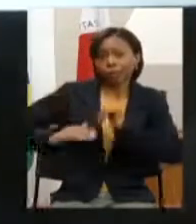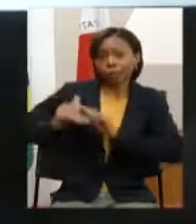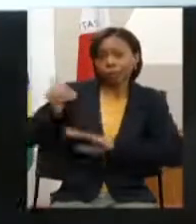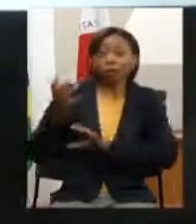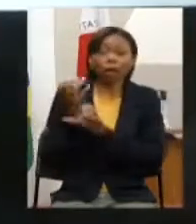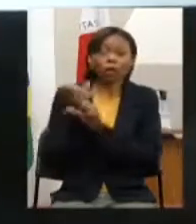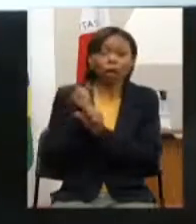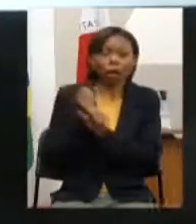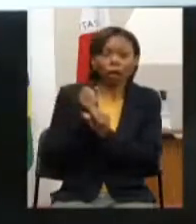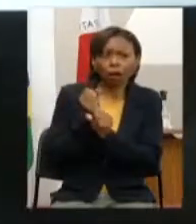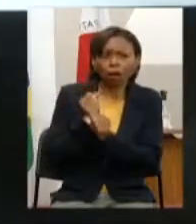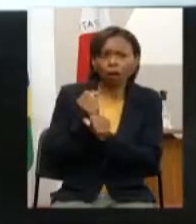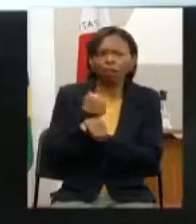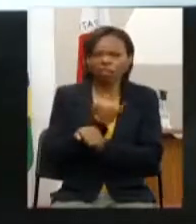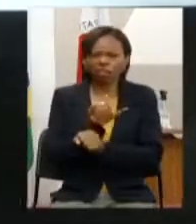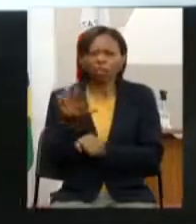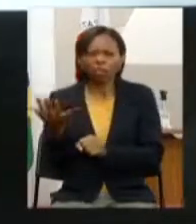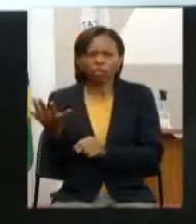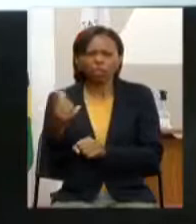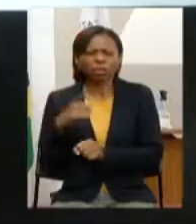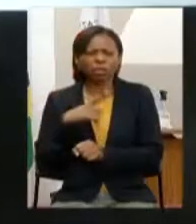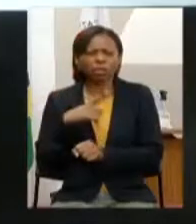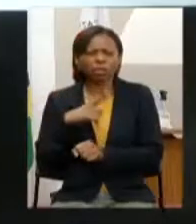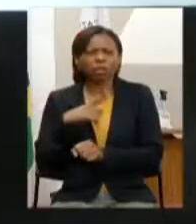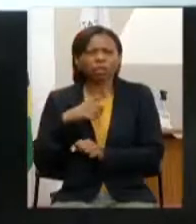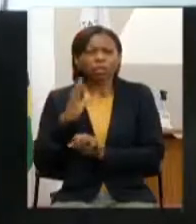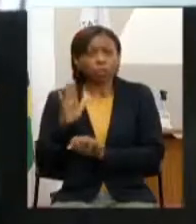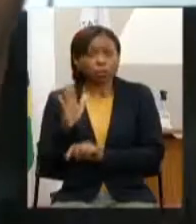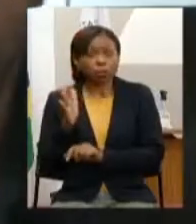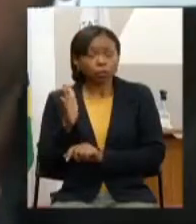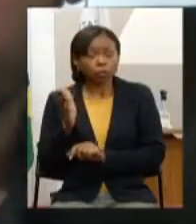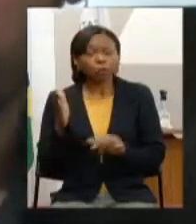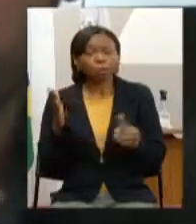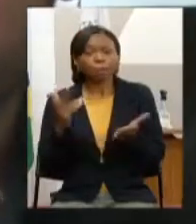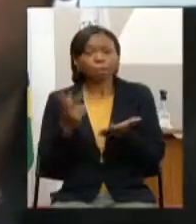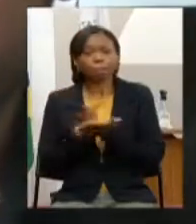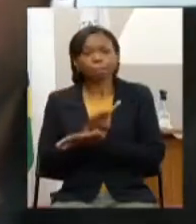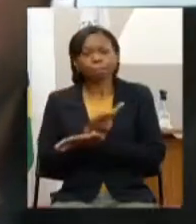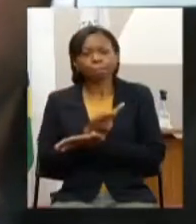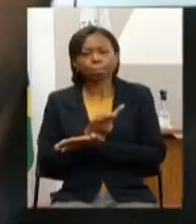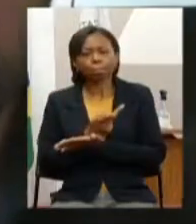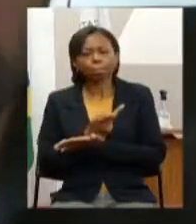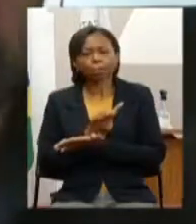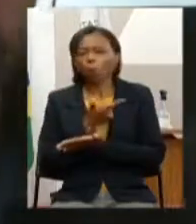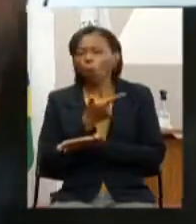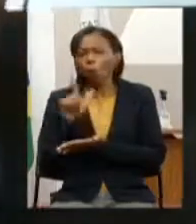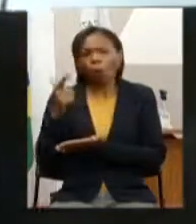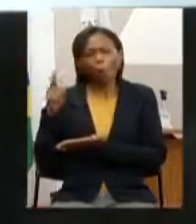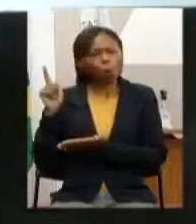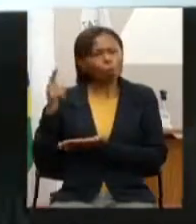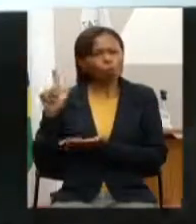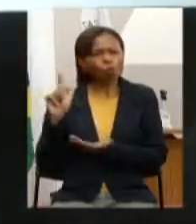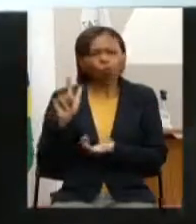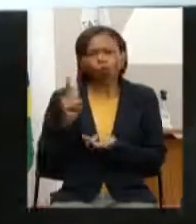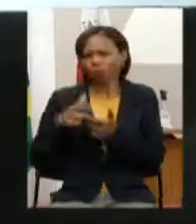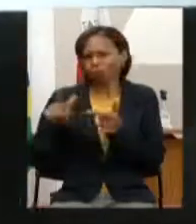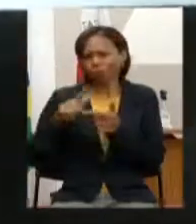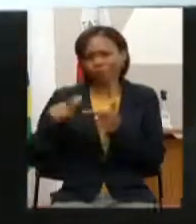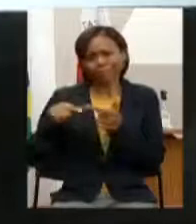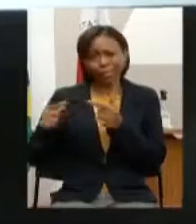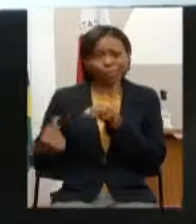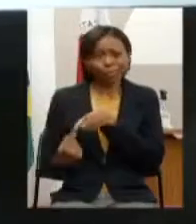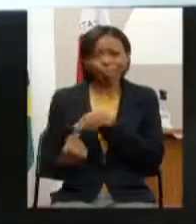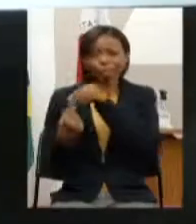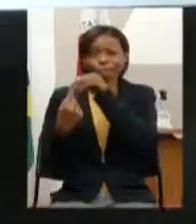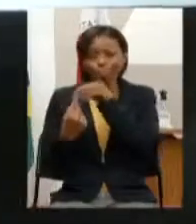nós tivemos algumas outras demandas que tiveram que ser repriorizadas